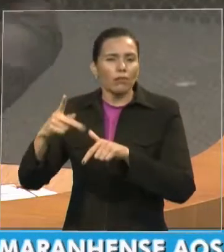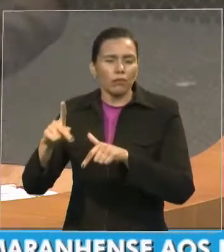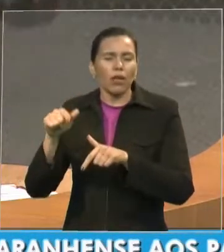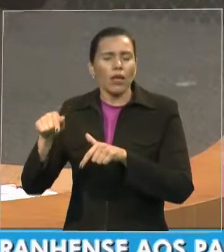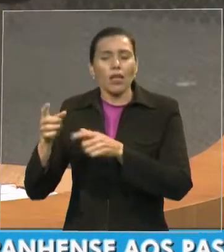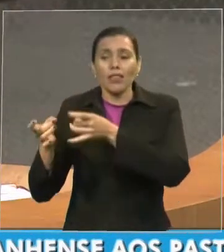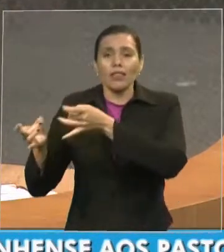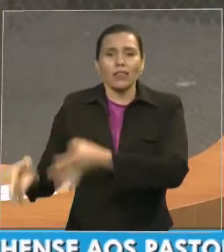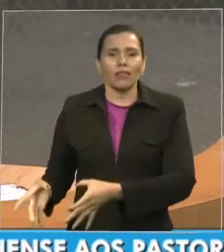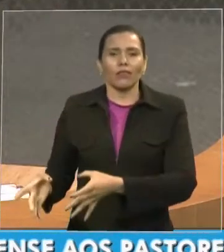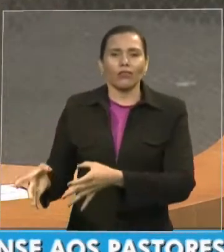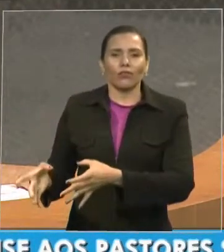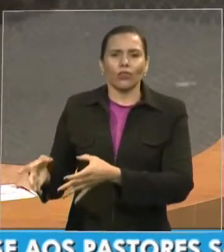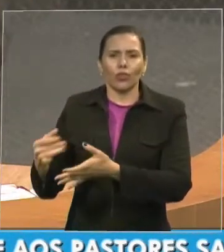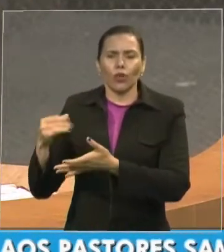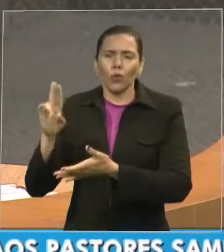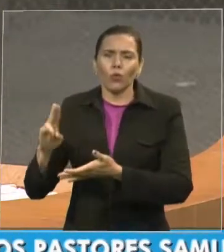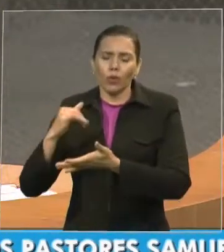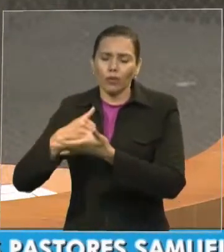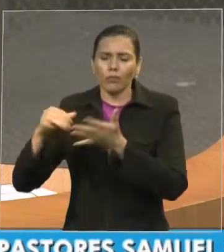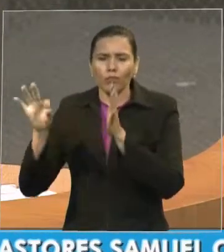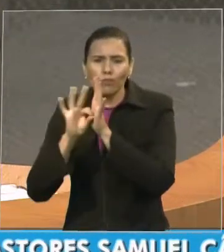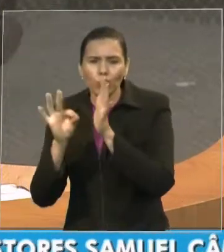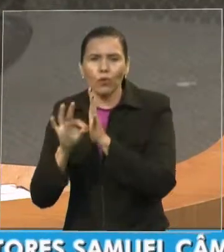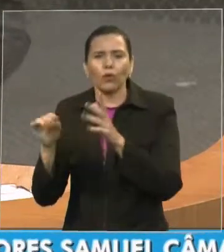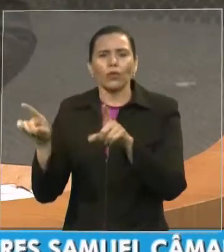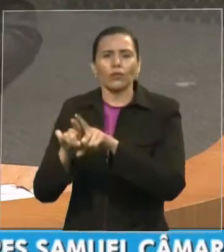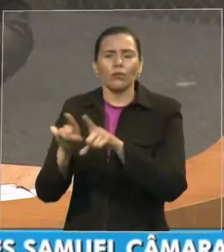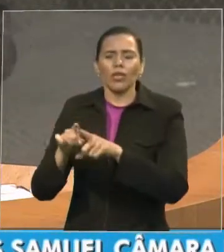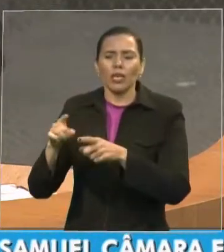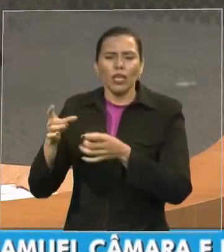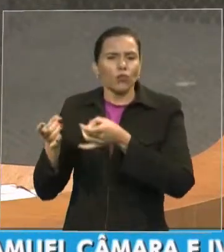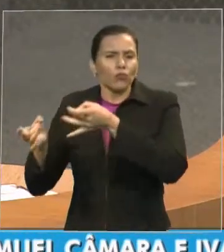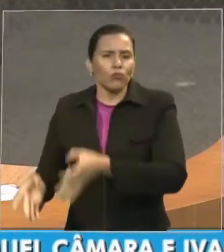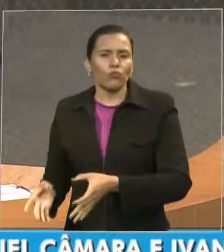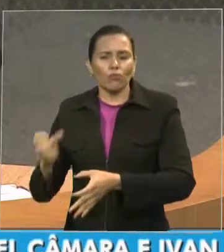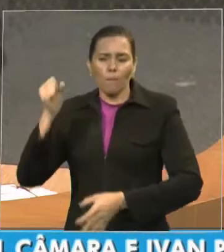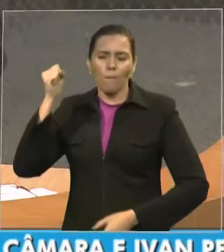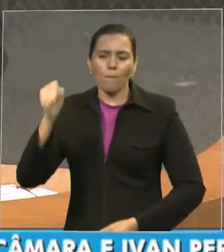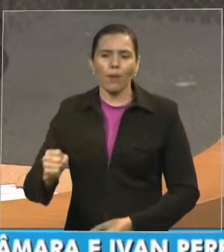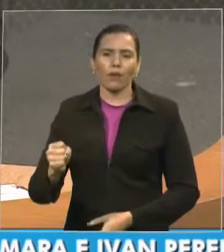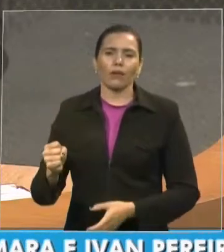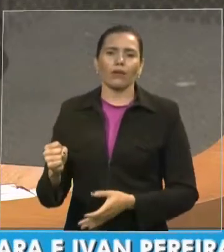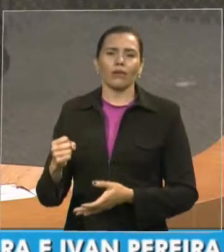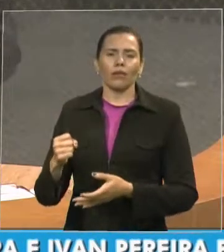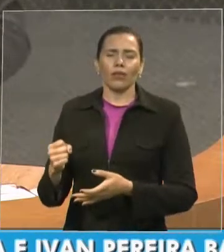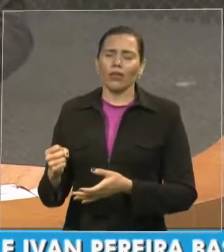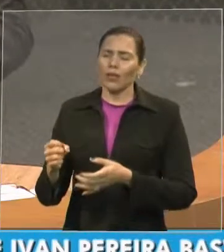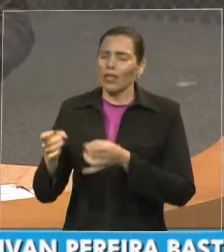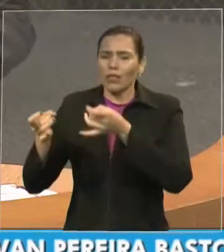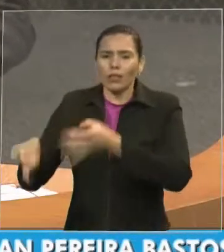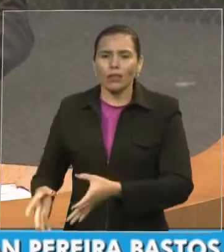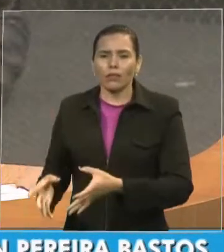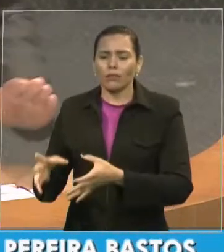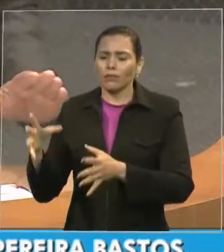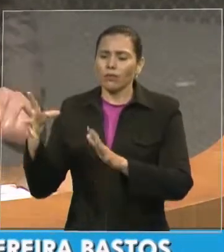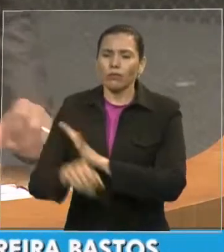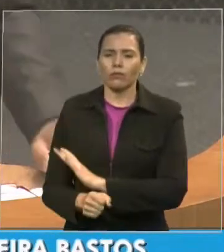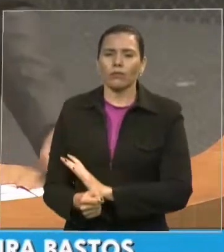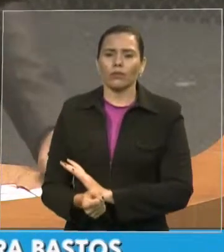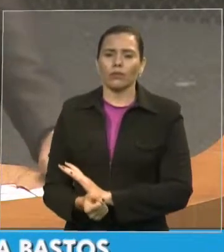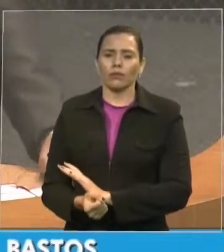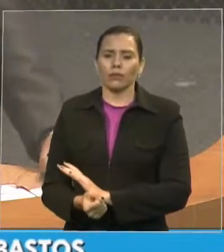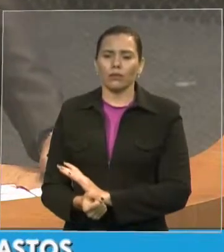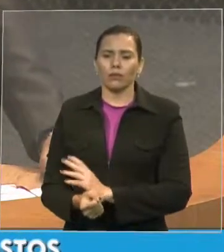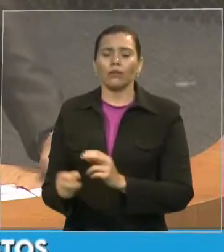Desiste de fazer várias coisas que atrapalham a sociedade onde ele vive. E assim onde eu digo, folga